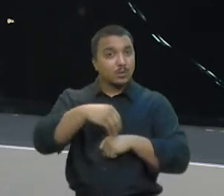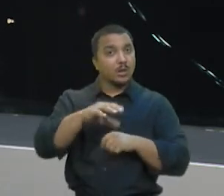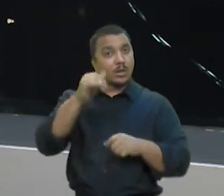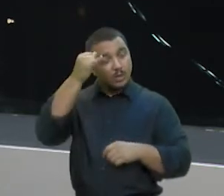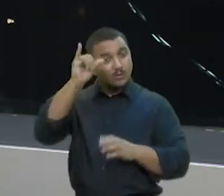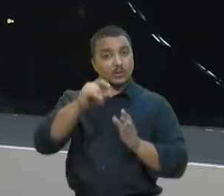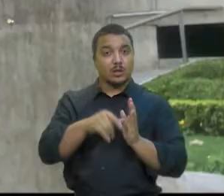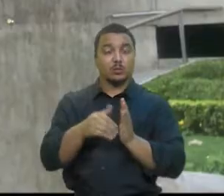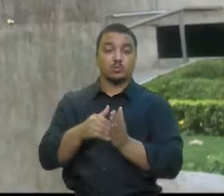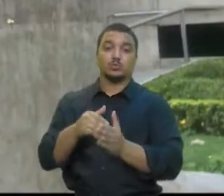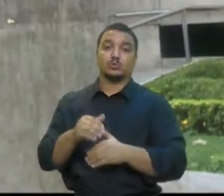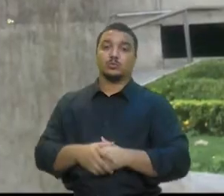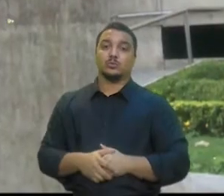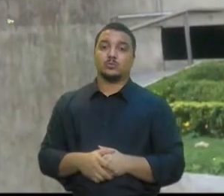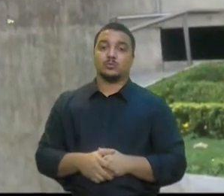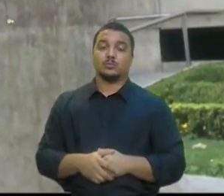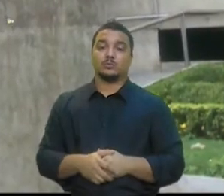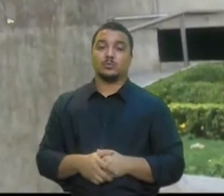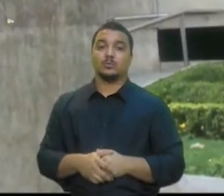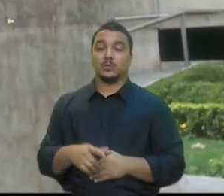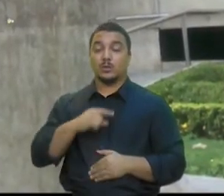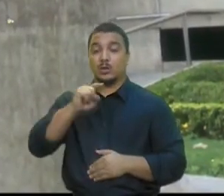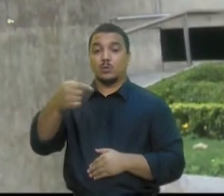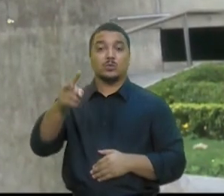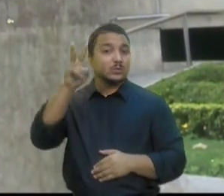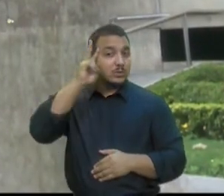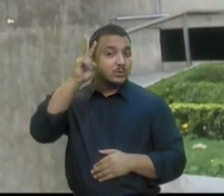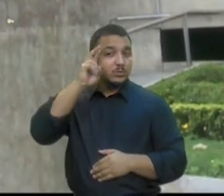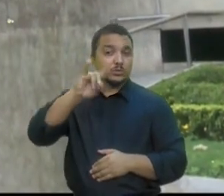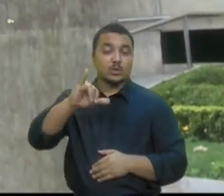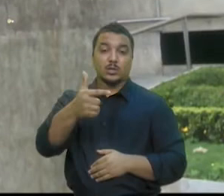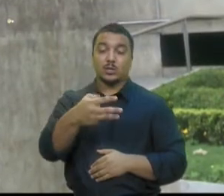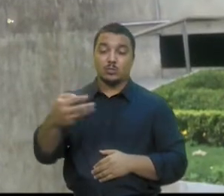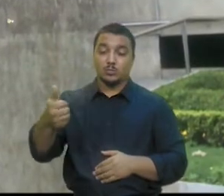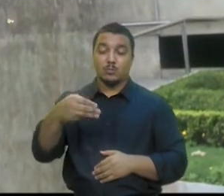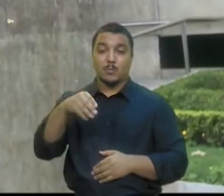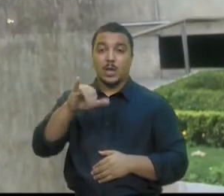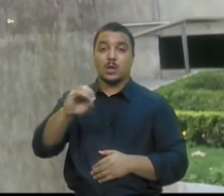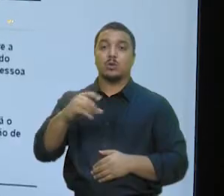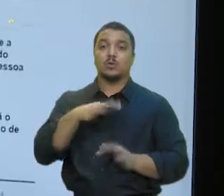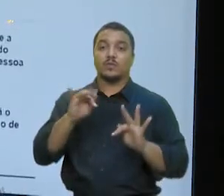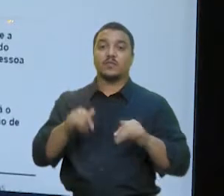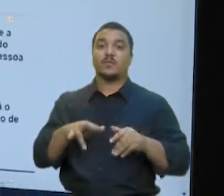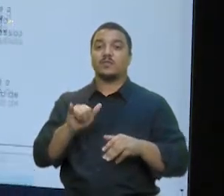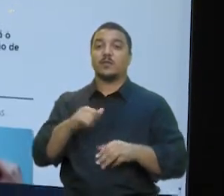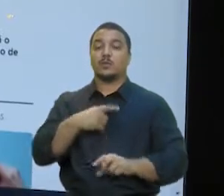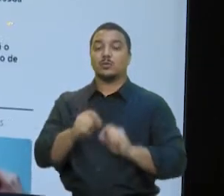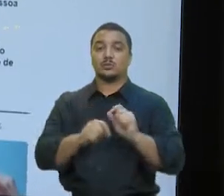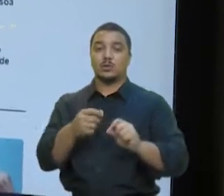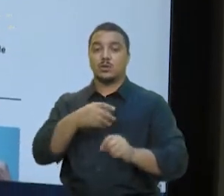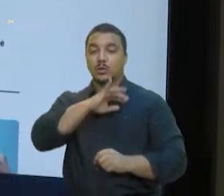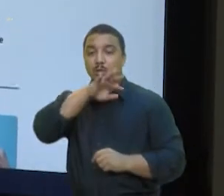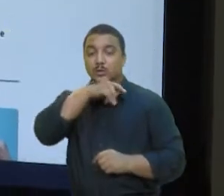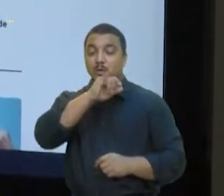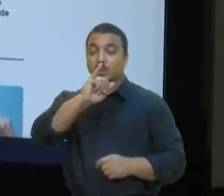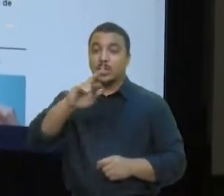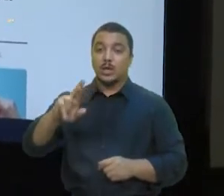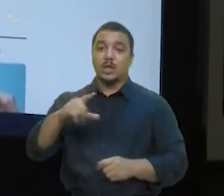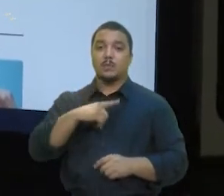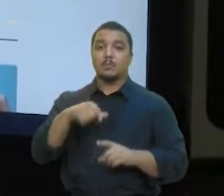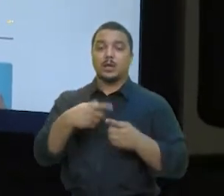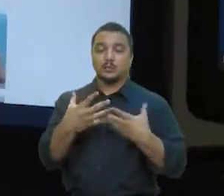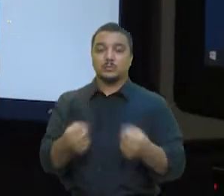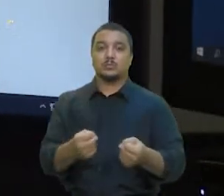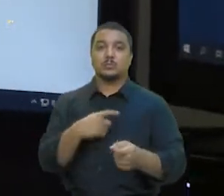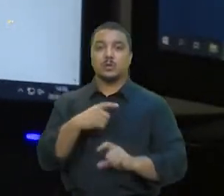para a última hora. Na próxima segunda-feira, 31 de maio, acaba o prazo para a declaração do Imposto de Renda. Mesmo reconhecendo que